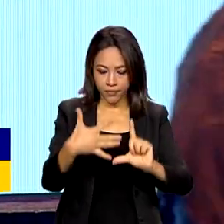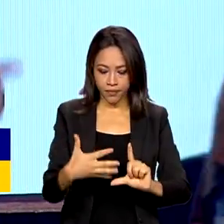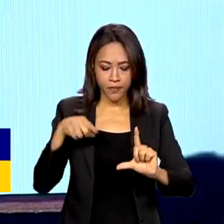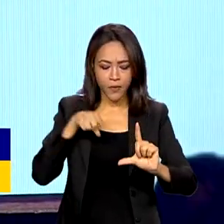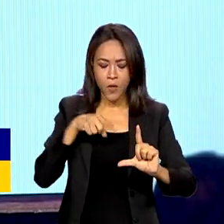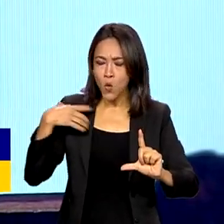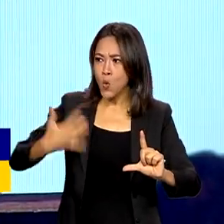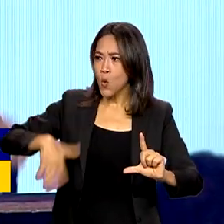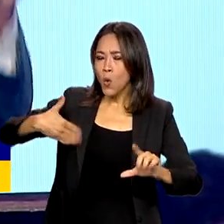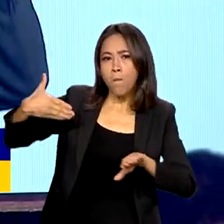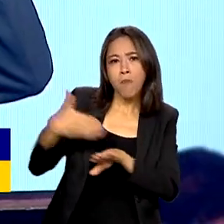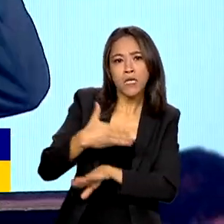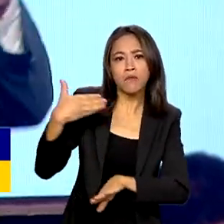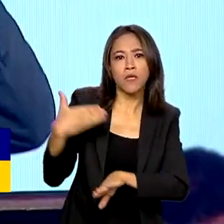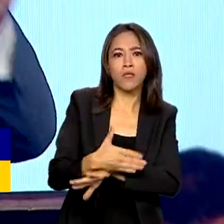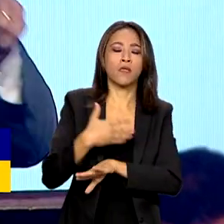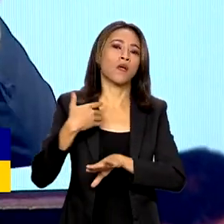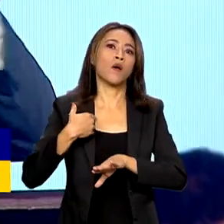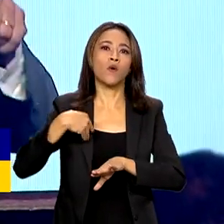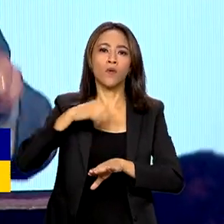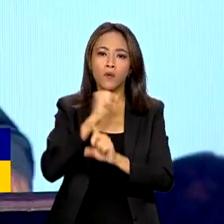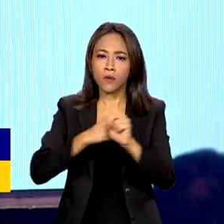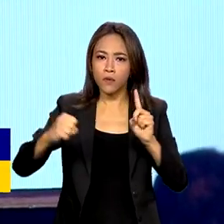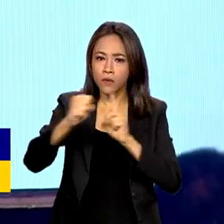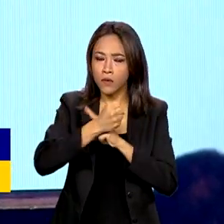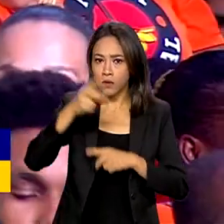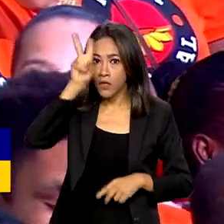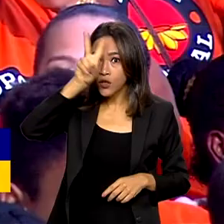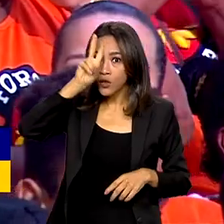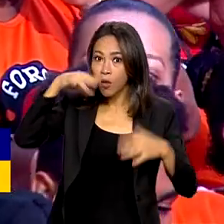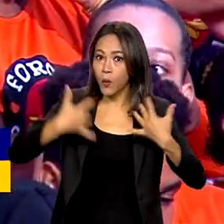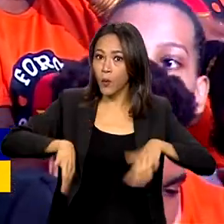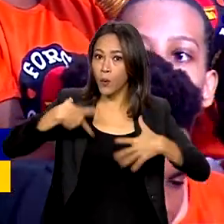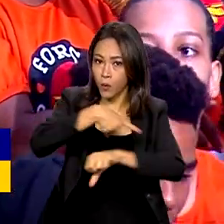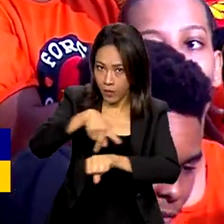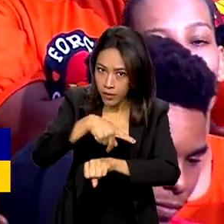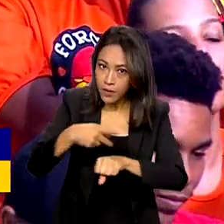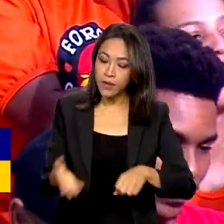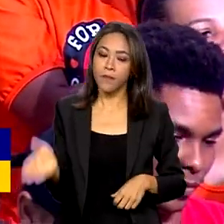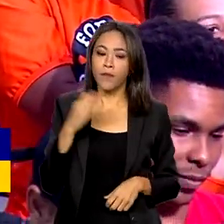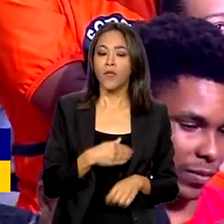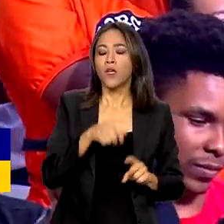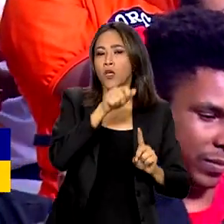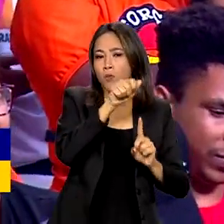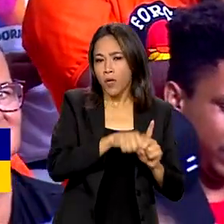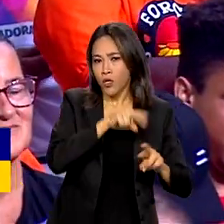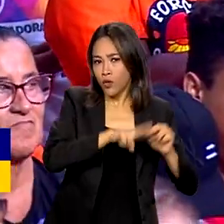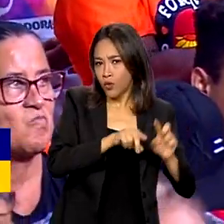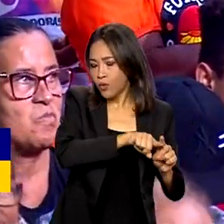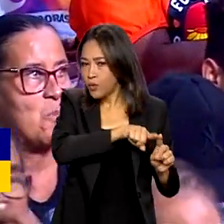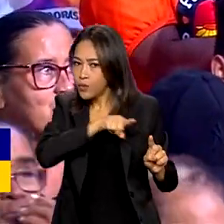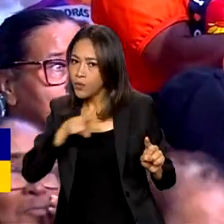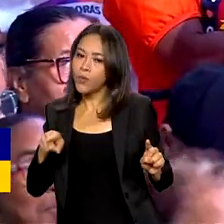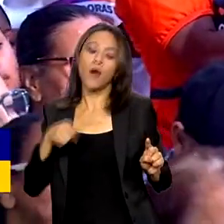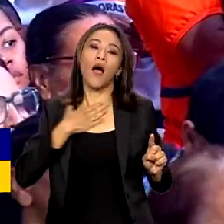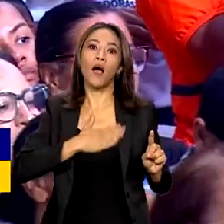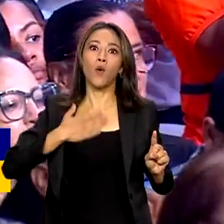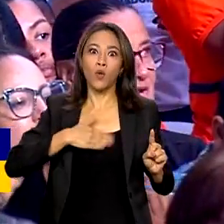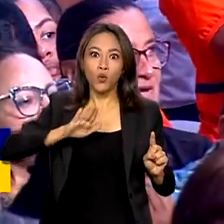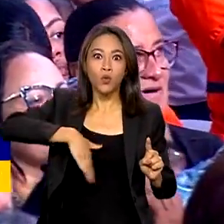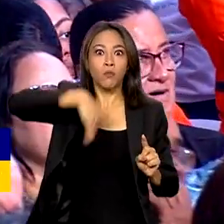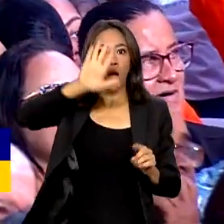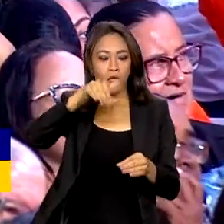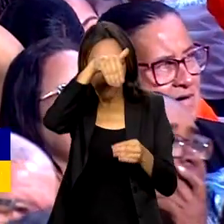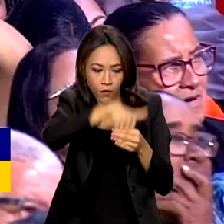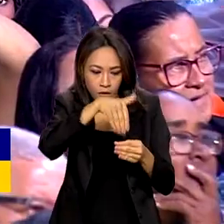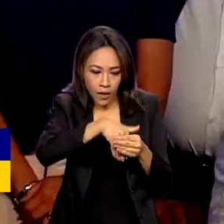social digital da história do nosso país. Em julho e agosto, as propostas e programas mais votados